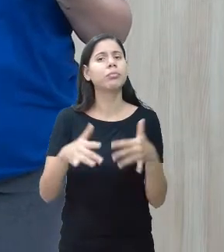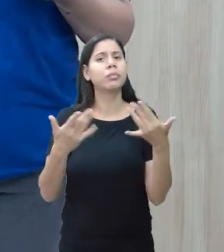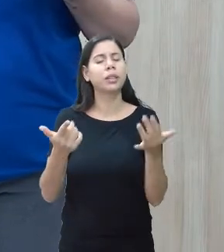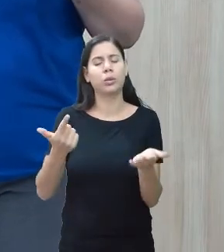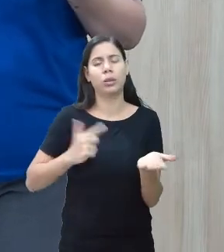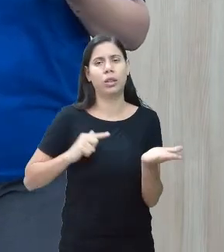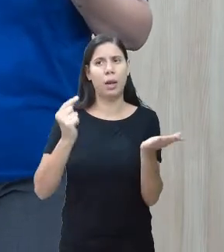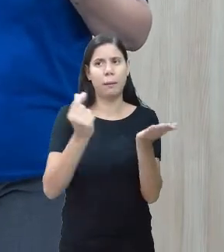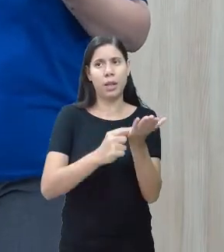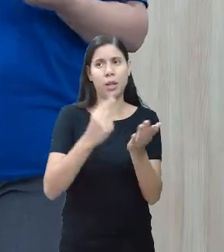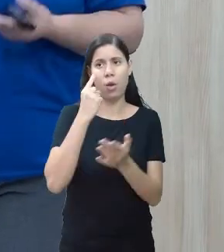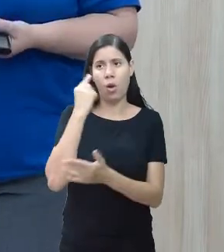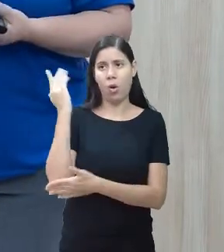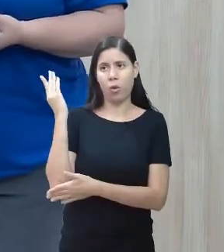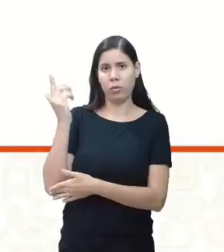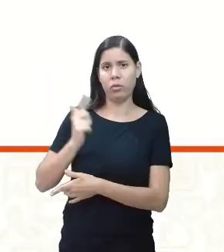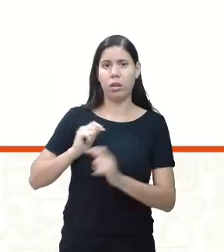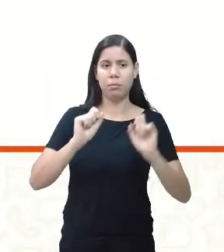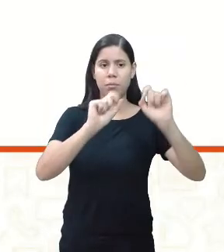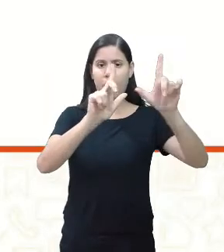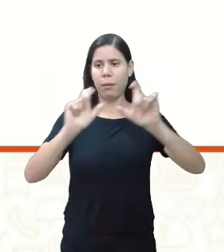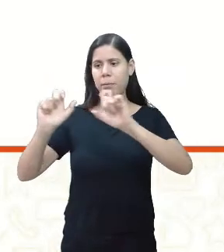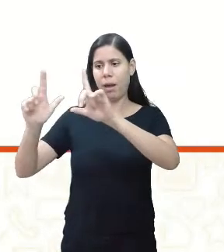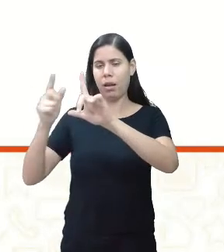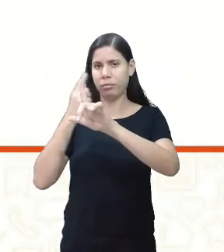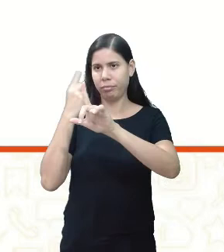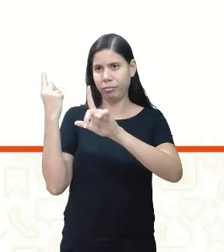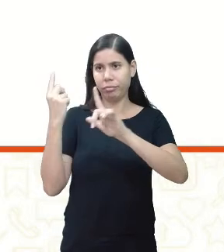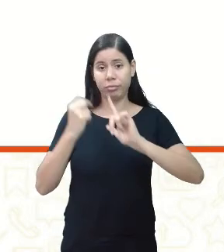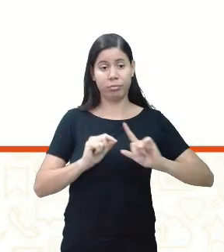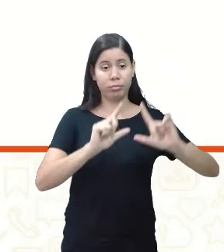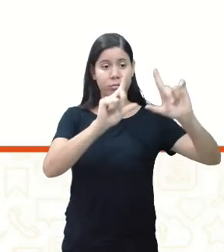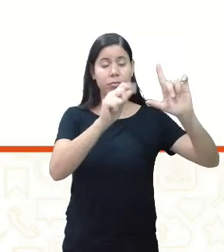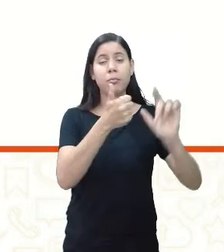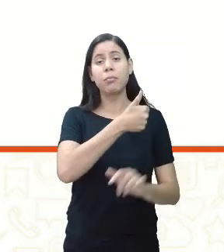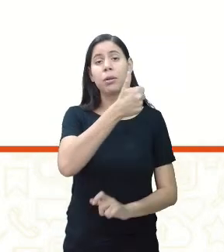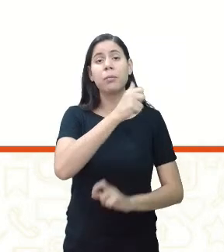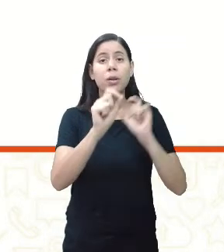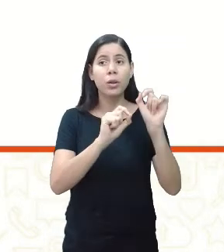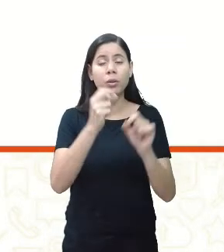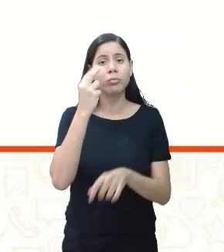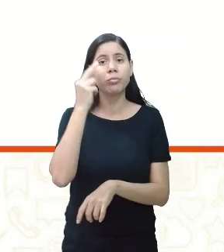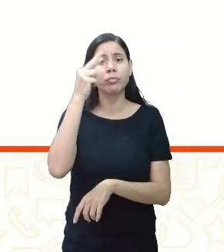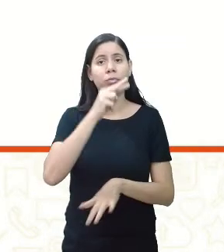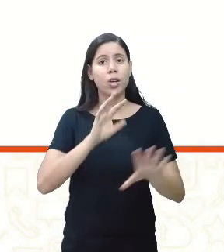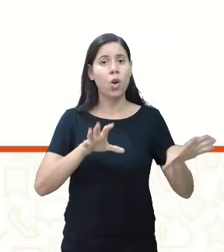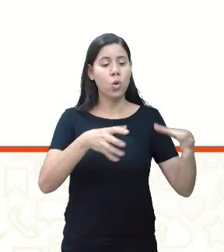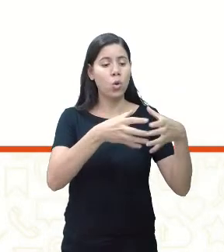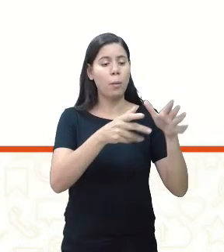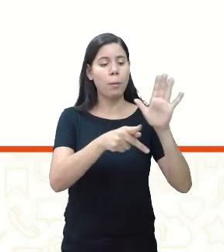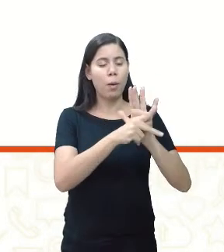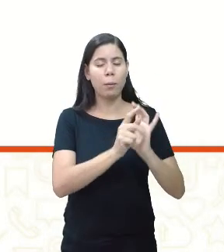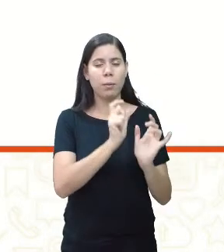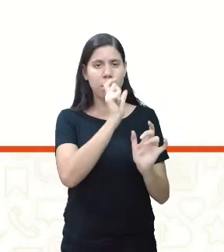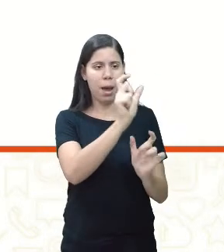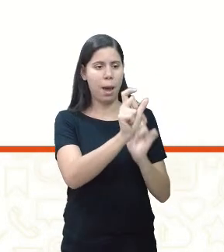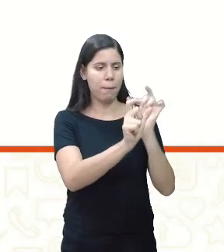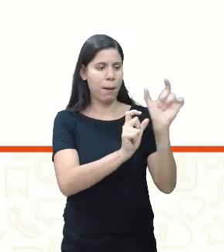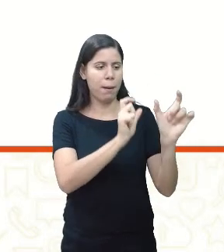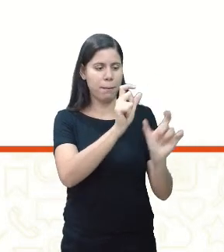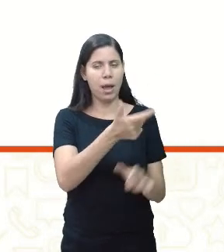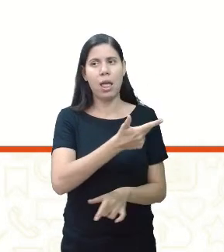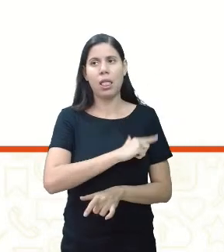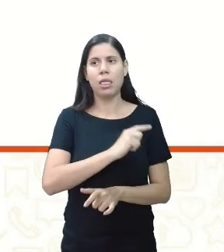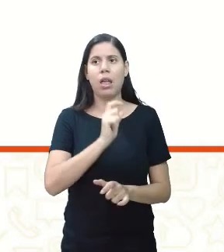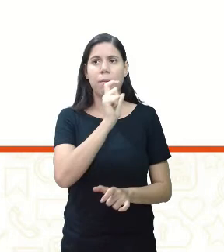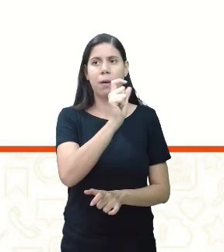aplicativo, eu coloquei aqui duas telas, onde na primeira tela, a gente vê grupos de palavras. Então, tem